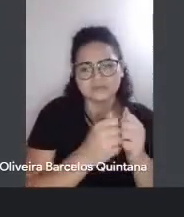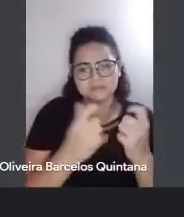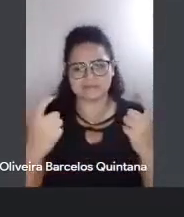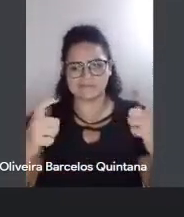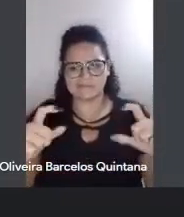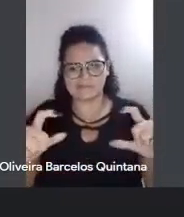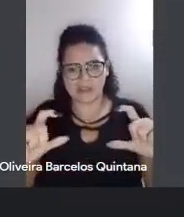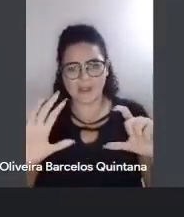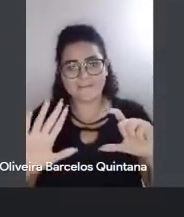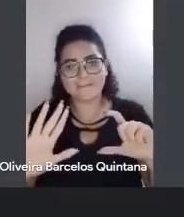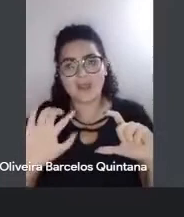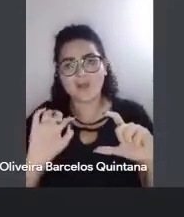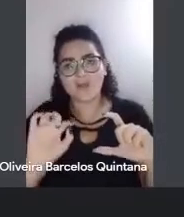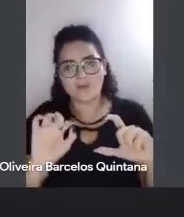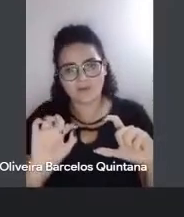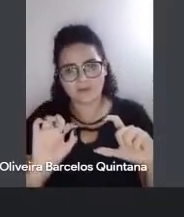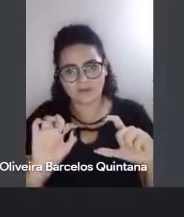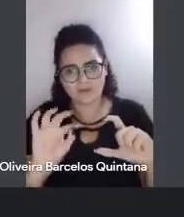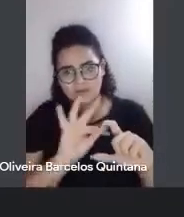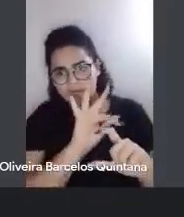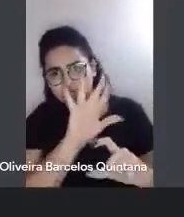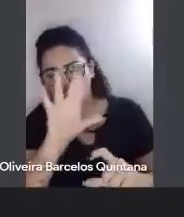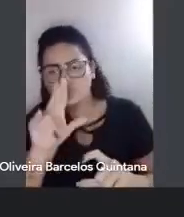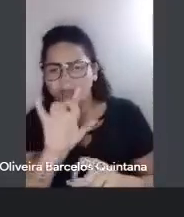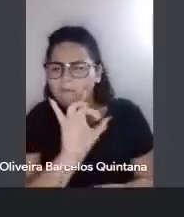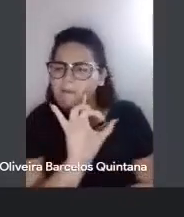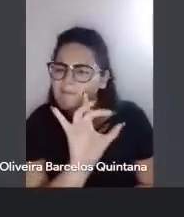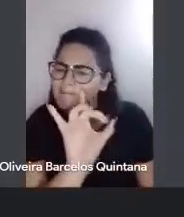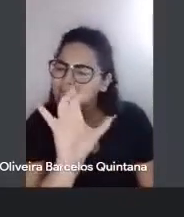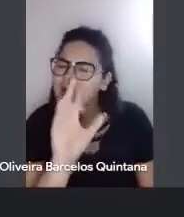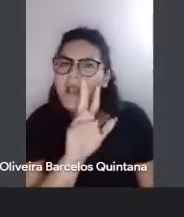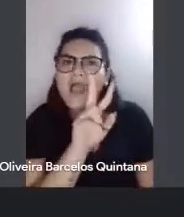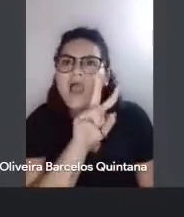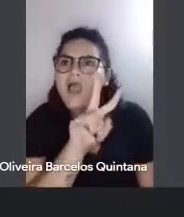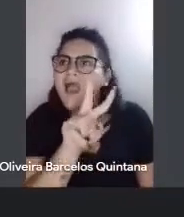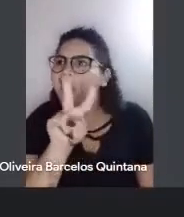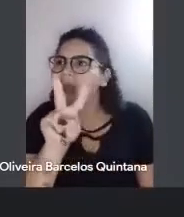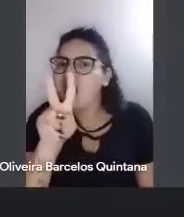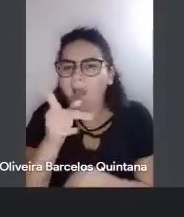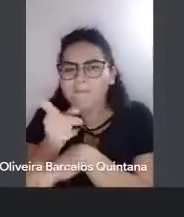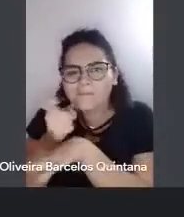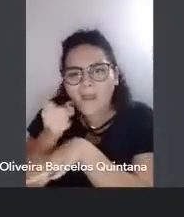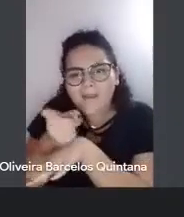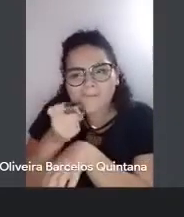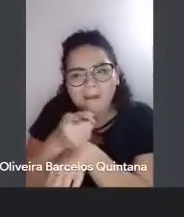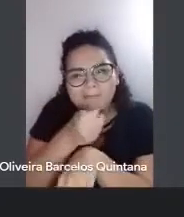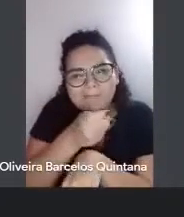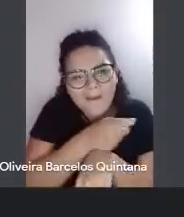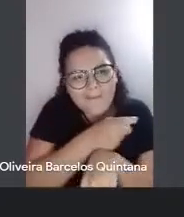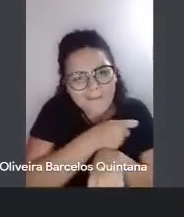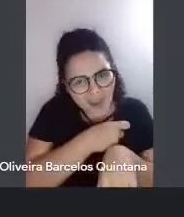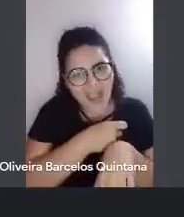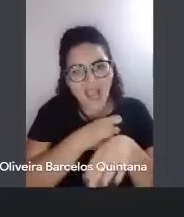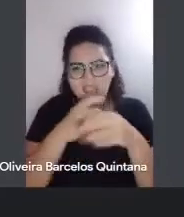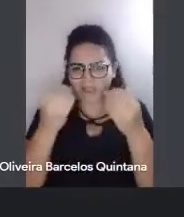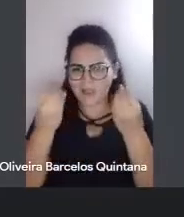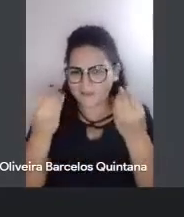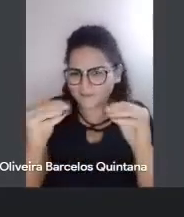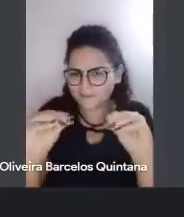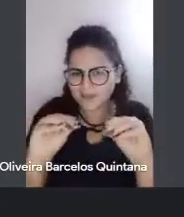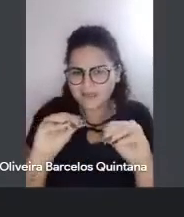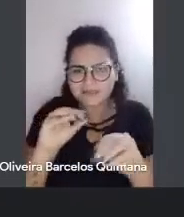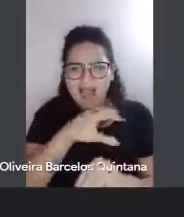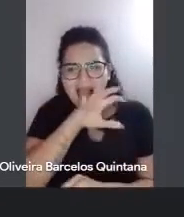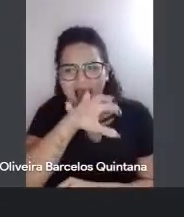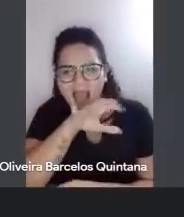mas eu acho que ele quer dar conta disso mesmo, de tanta coisa que ele está vendo ali, e que ele quer passar, um monte de bicho, um monte